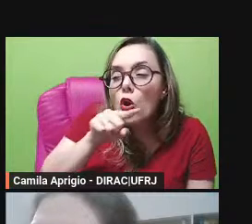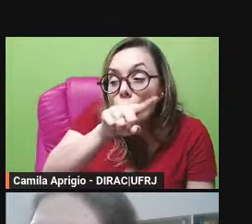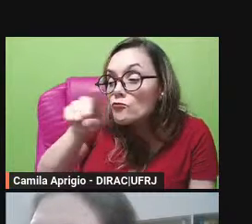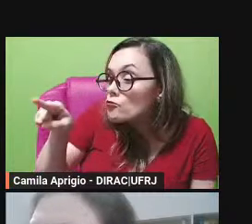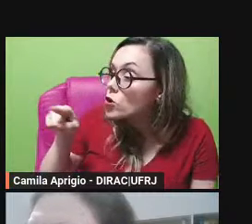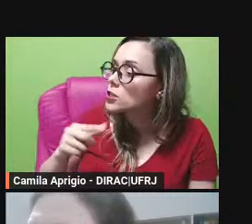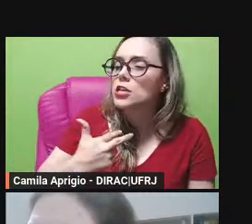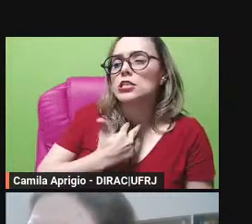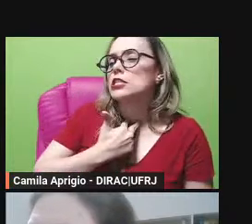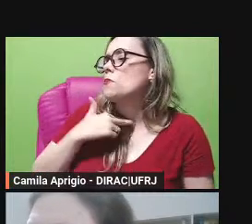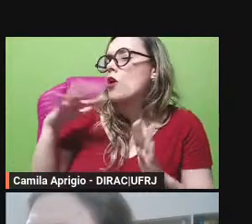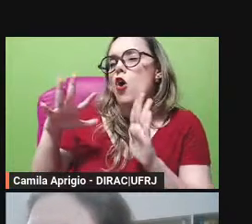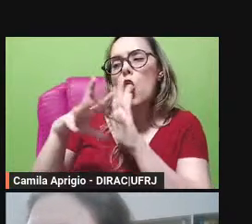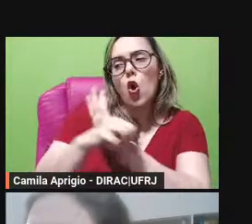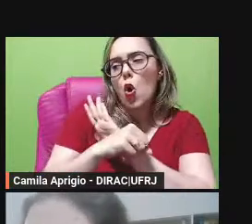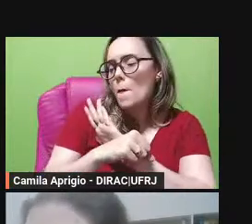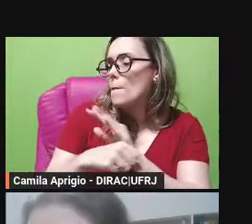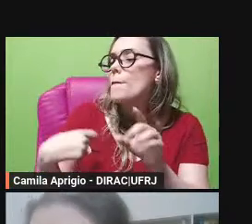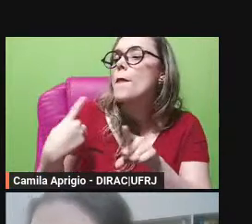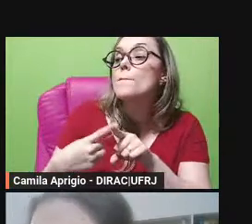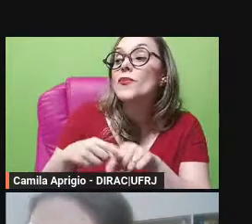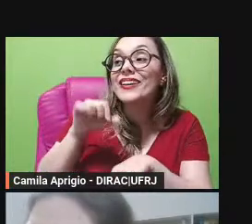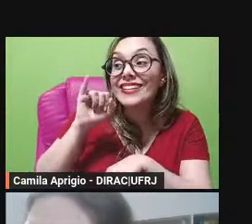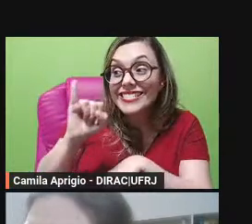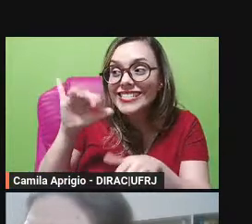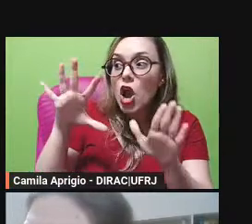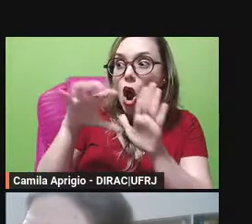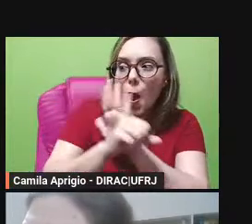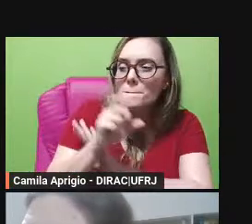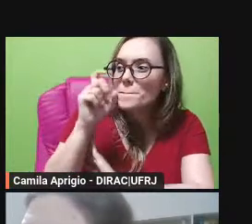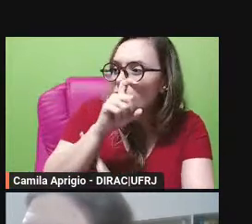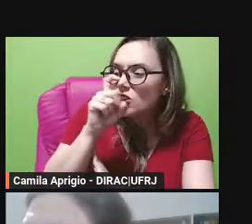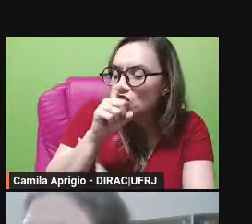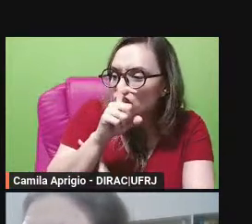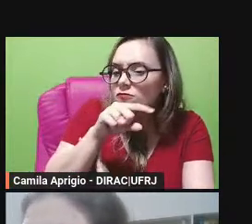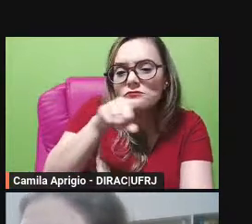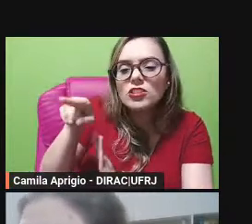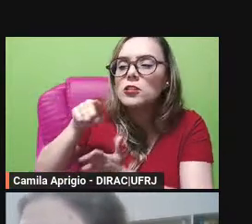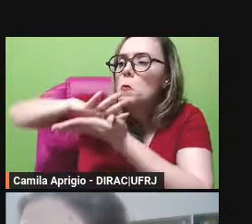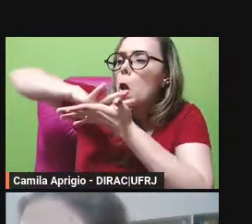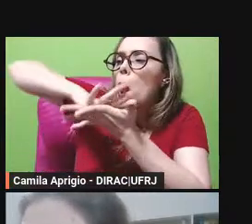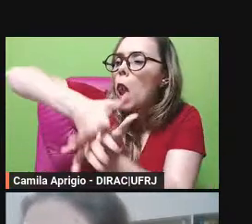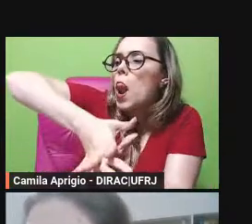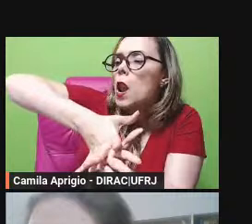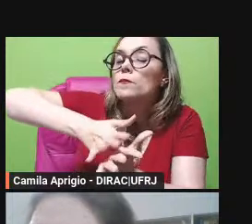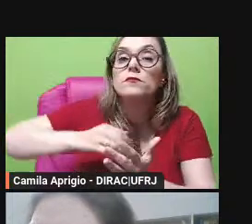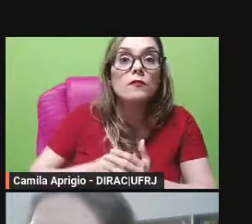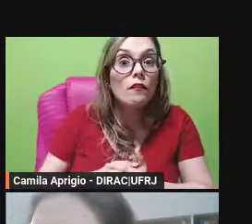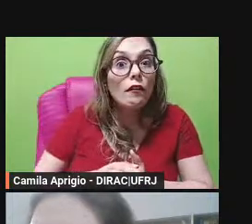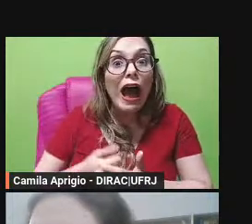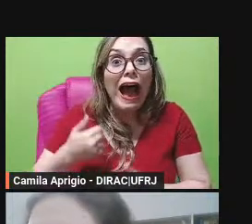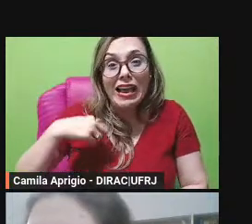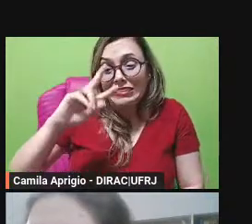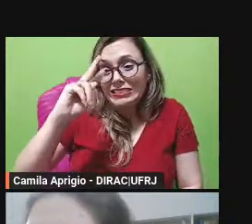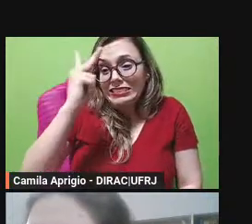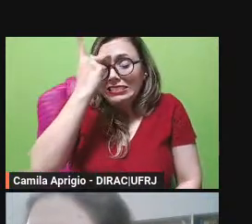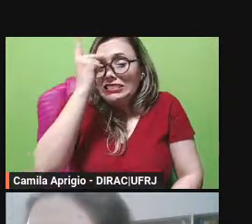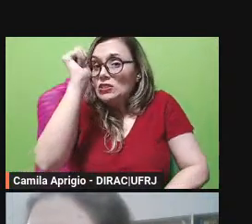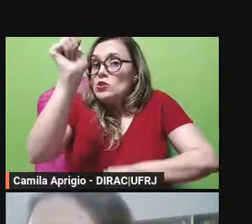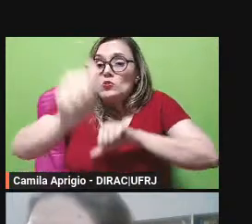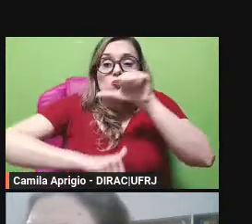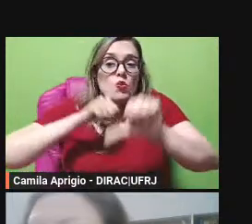seriam extirpados da face da terra então Glauco mudou de ideia mandou buscar os